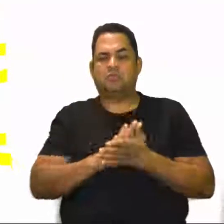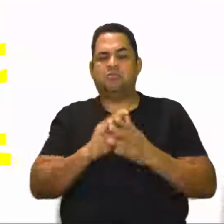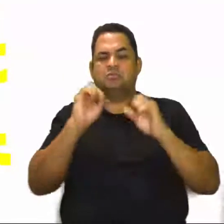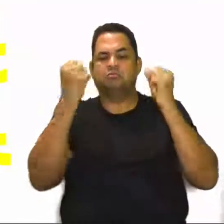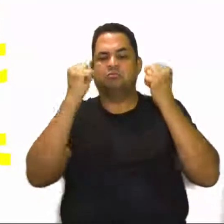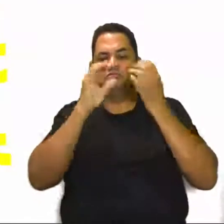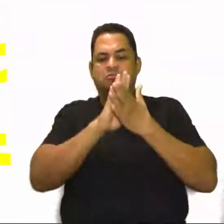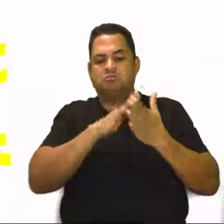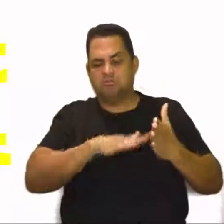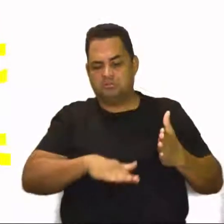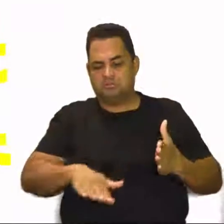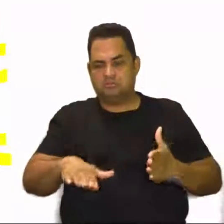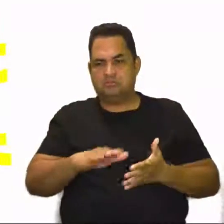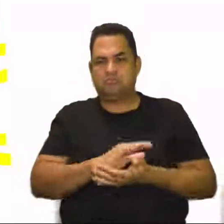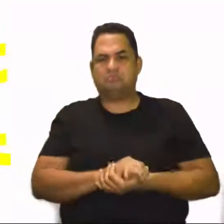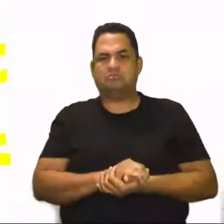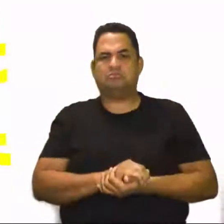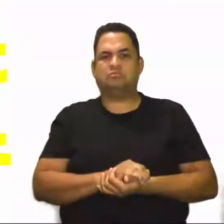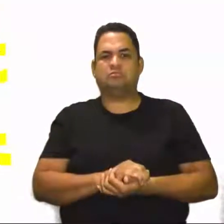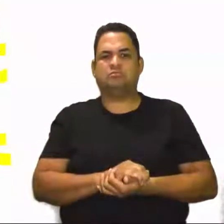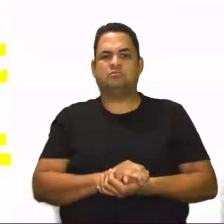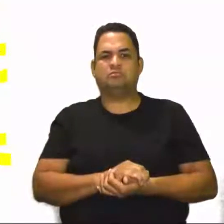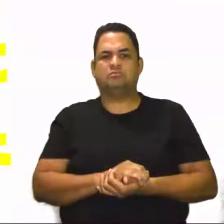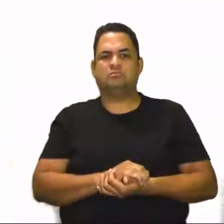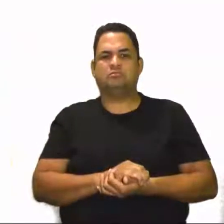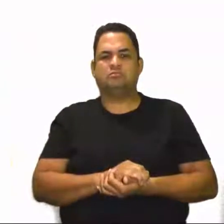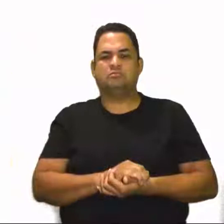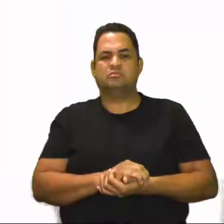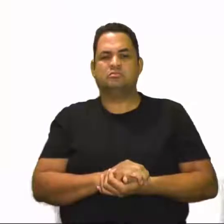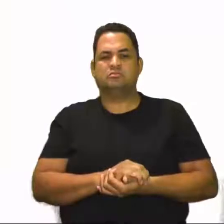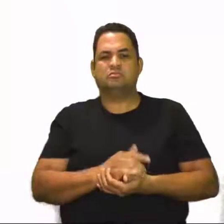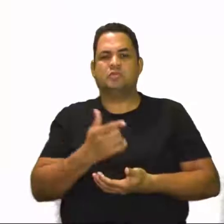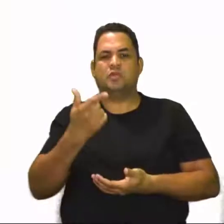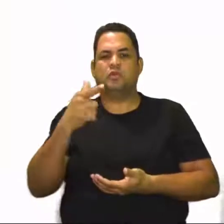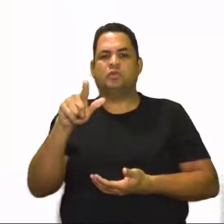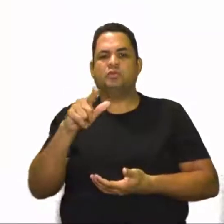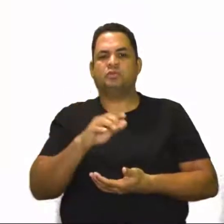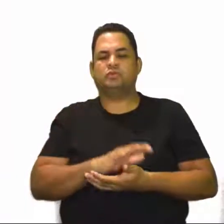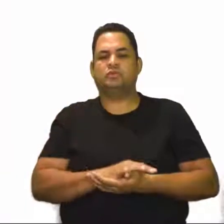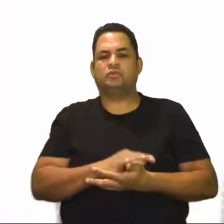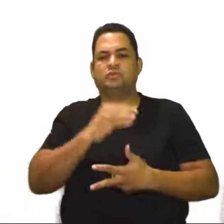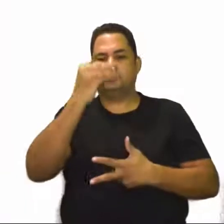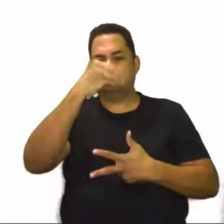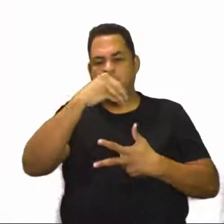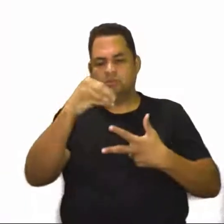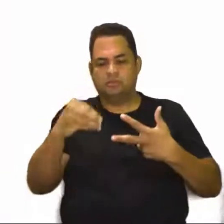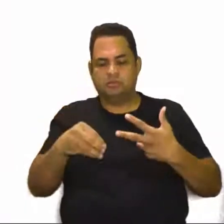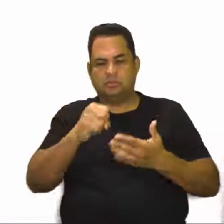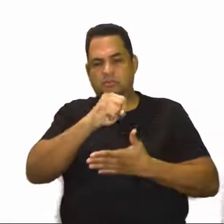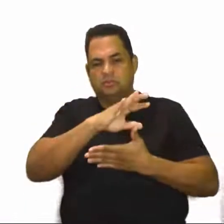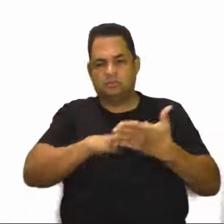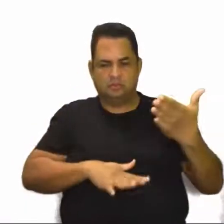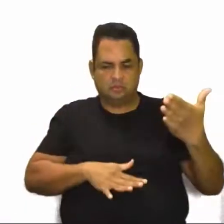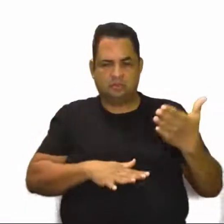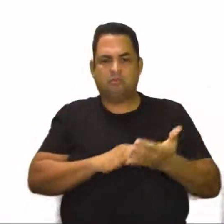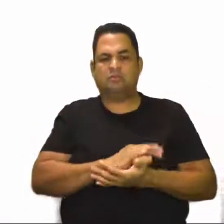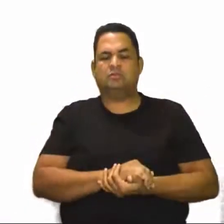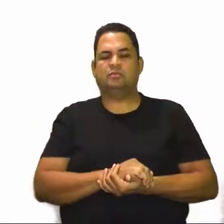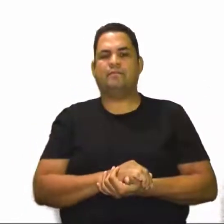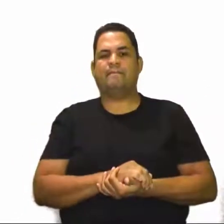física na infância. Vamos analisar agora a próxima questão, que é a questão, professora Iris,